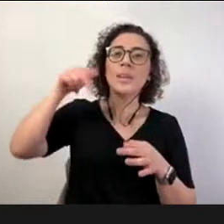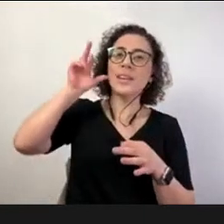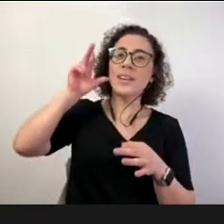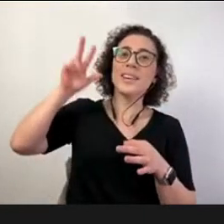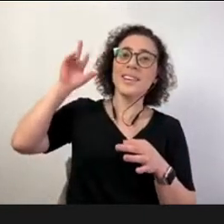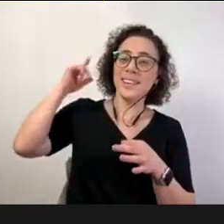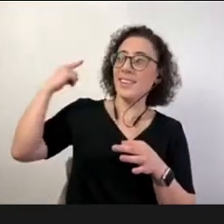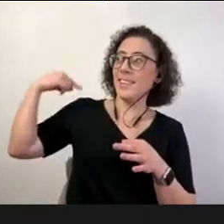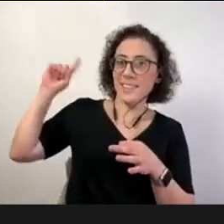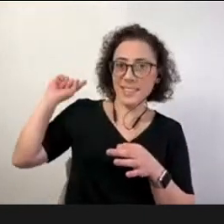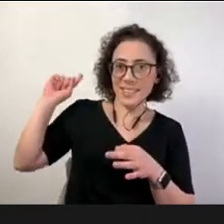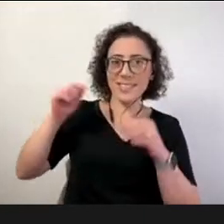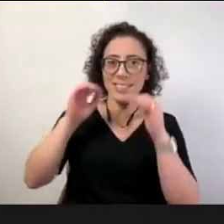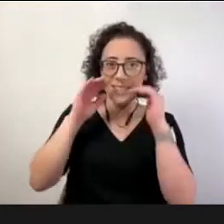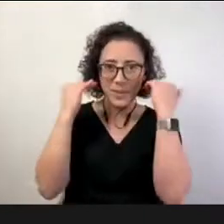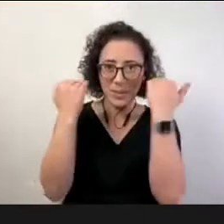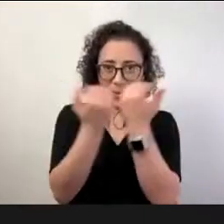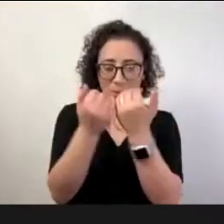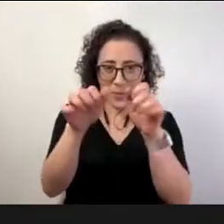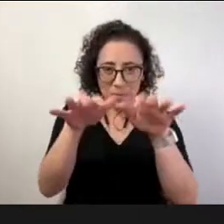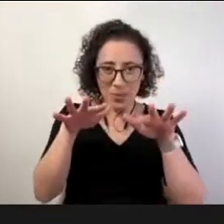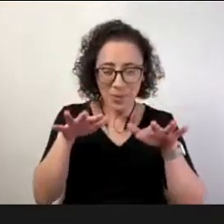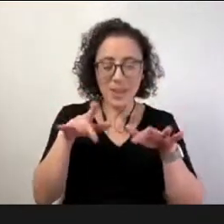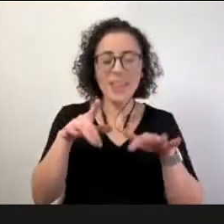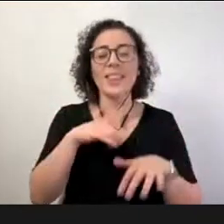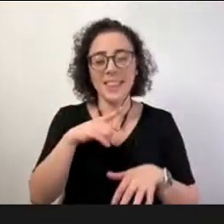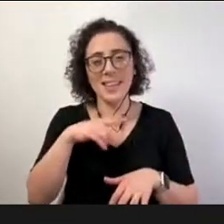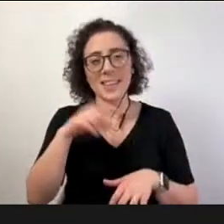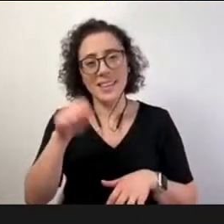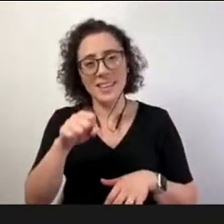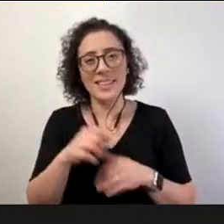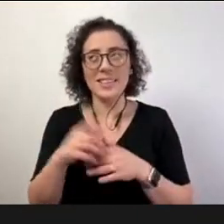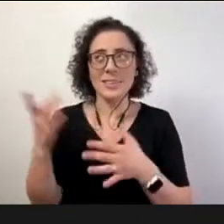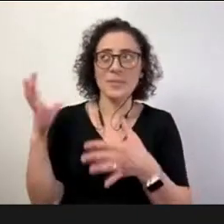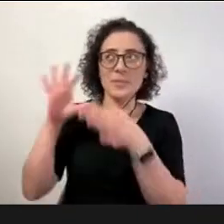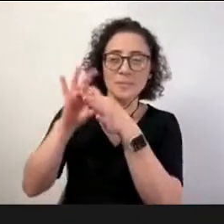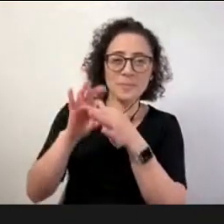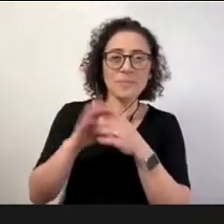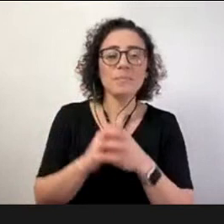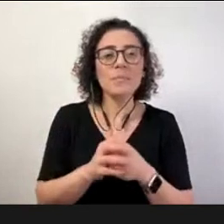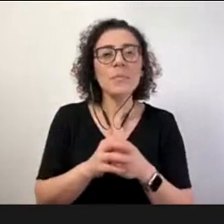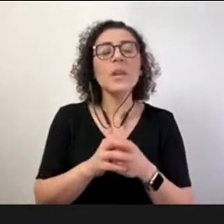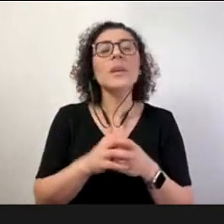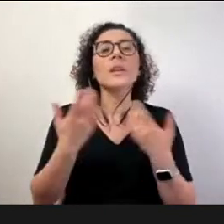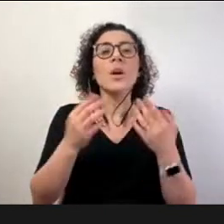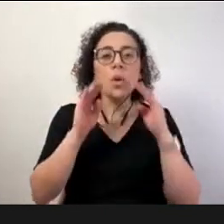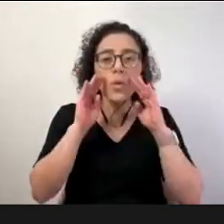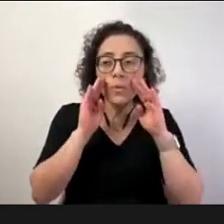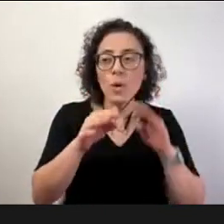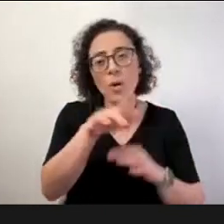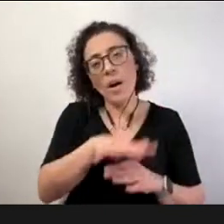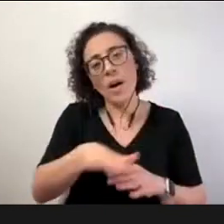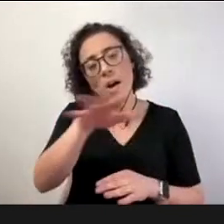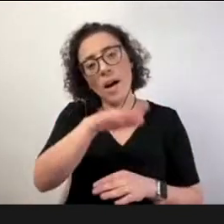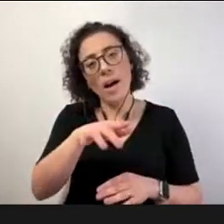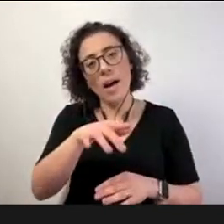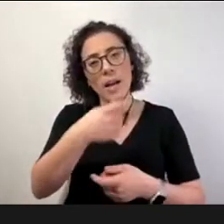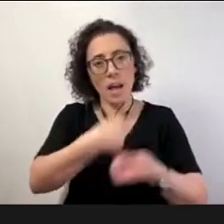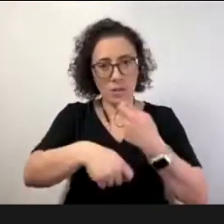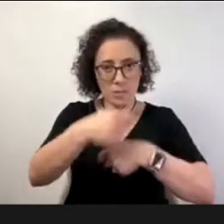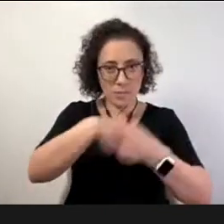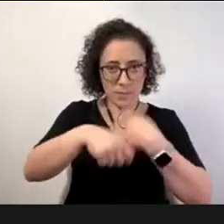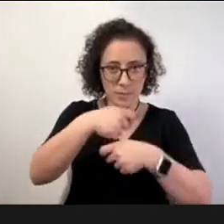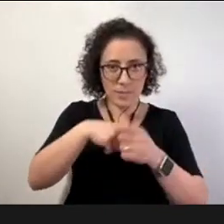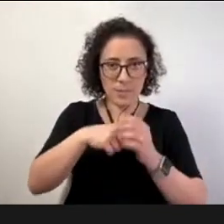ações que são institucionais e a gente do ponto de vista da administração institucional a gente propõe então seja a escrita de